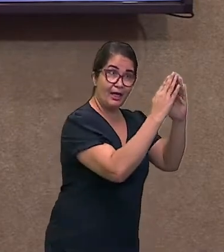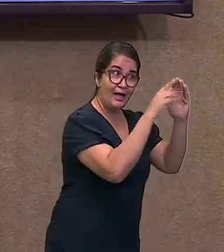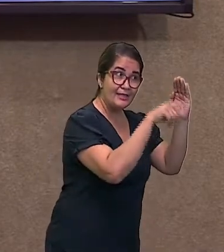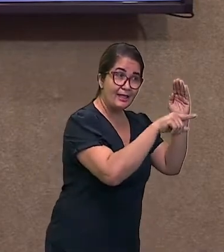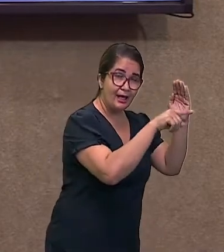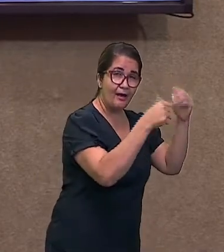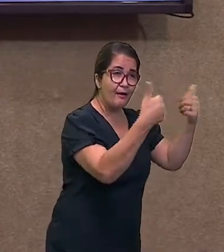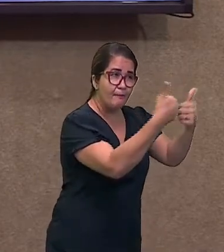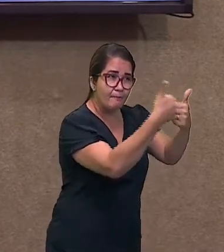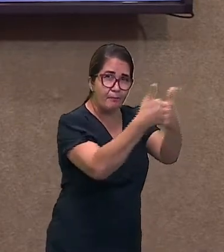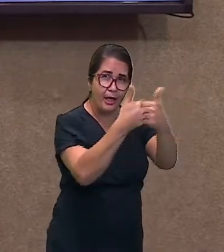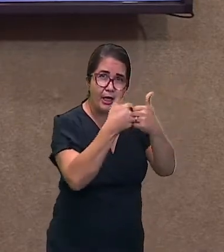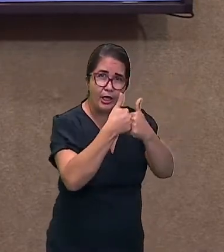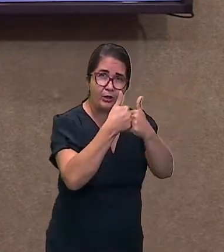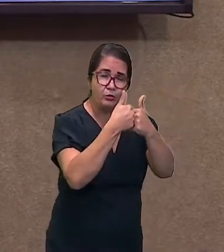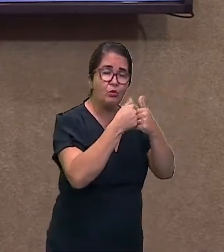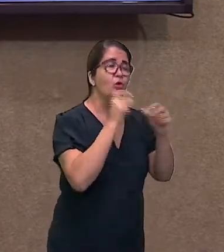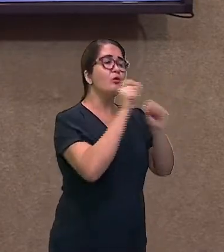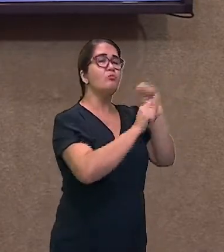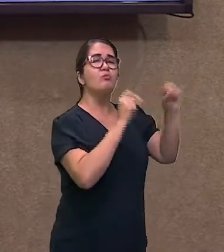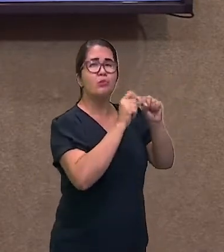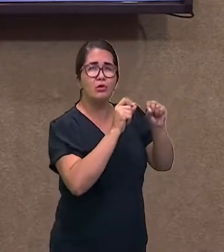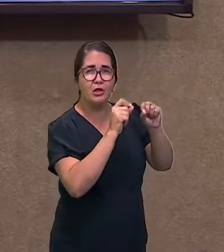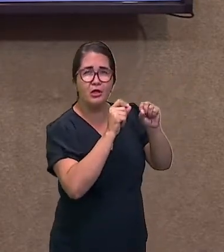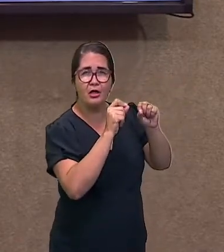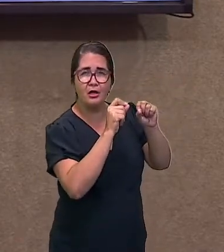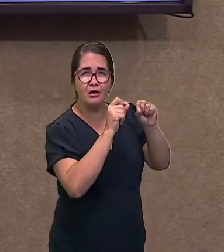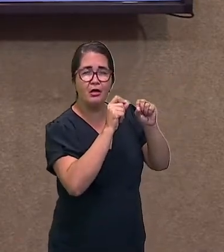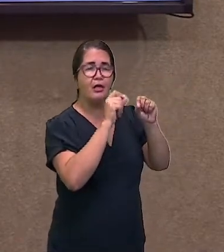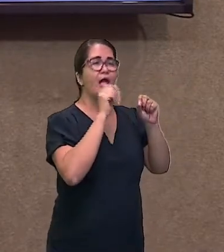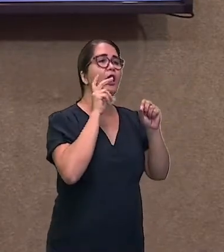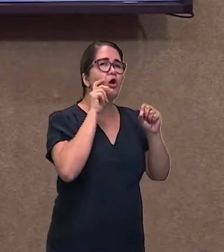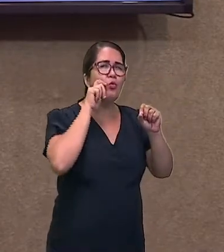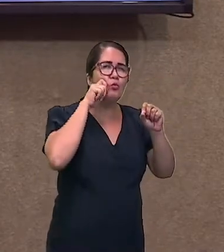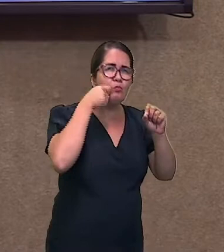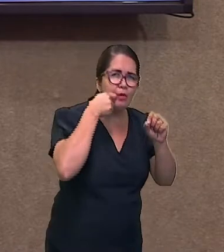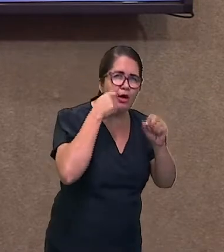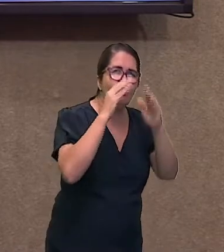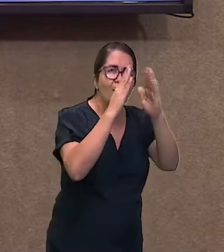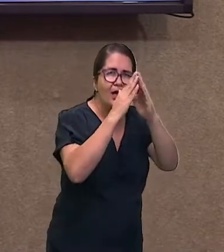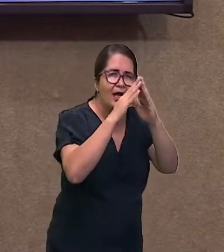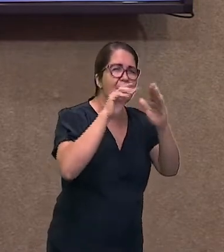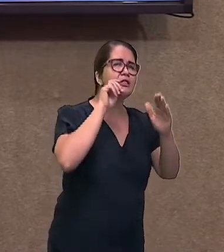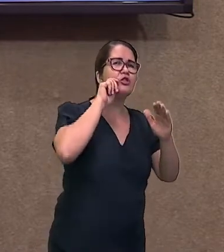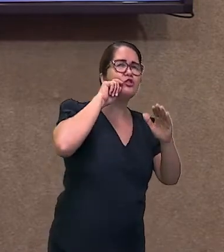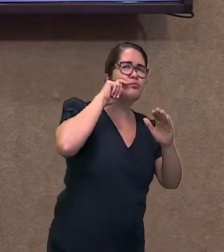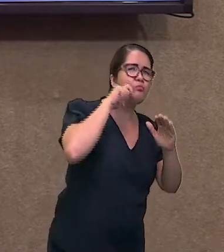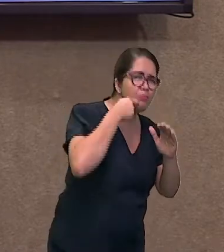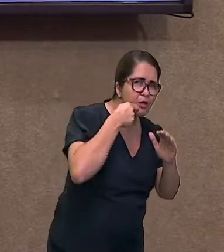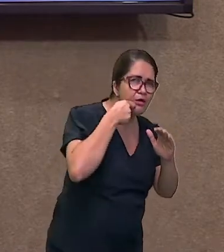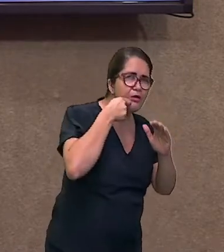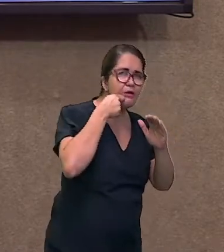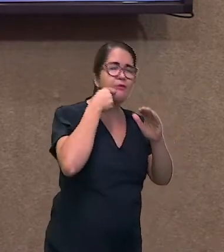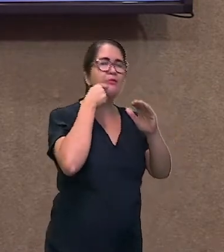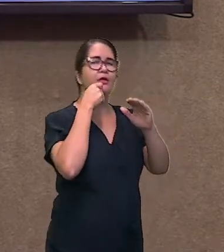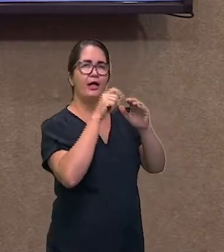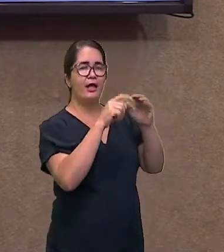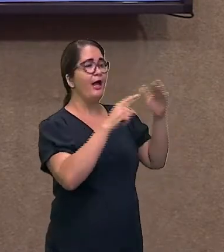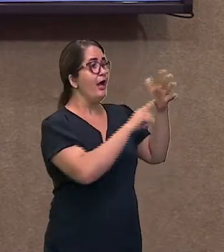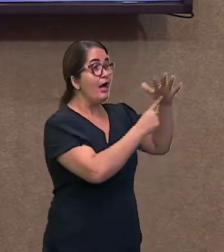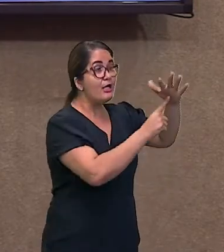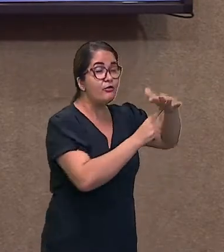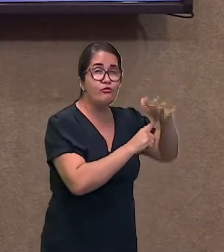padaria que eu vou buscar o pão, a quitanda onde eu vou buscar a verdura para minha mãe, o